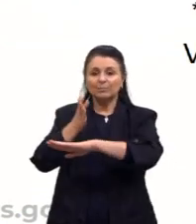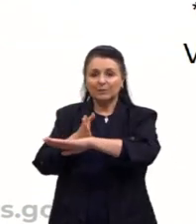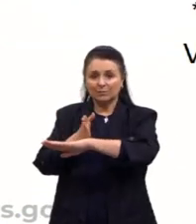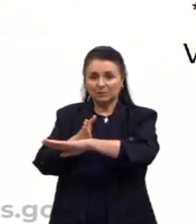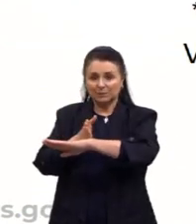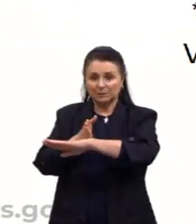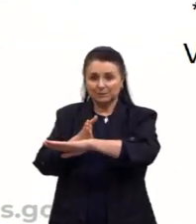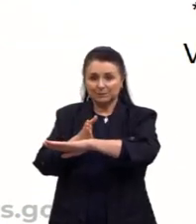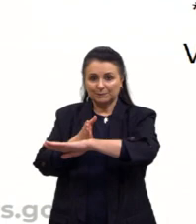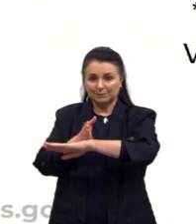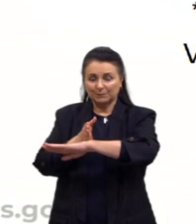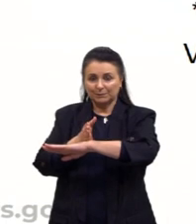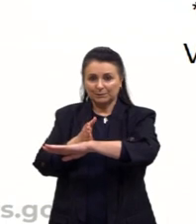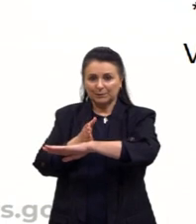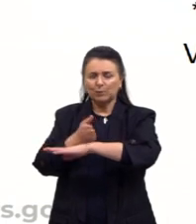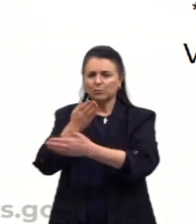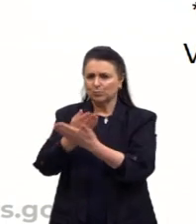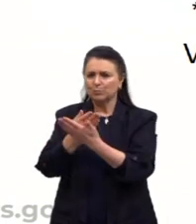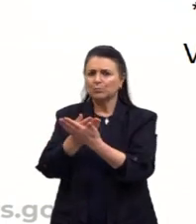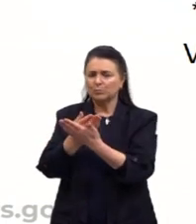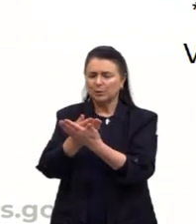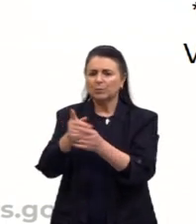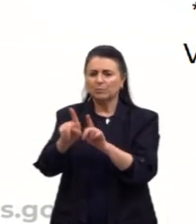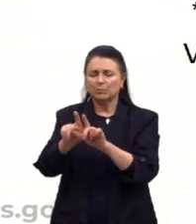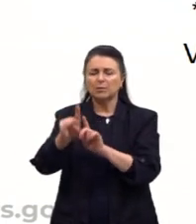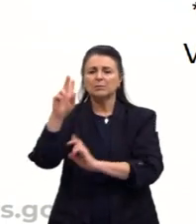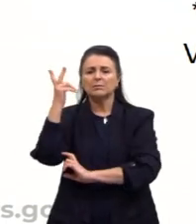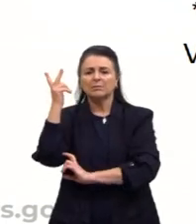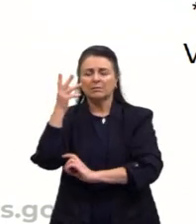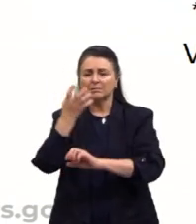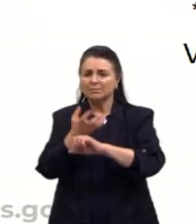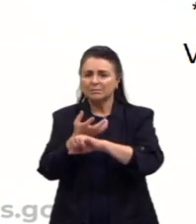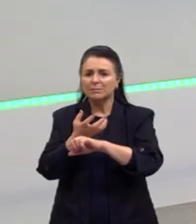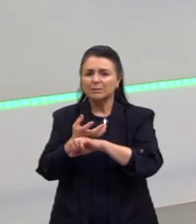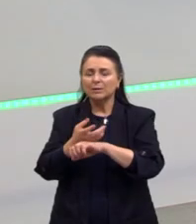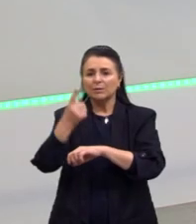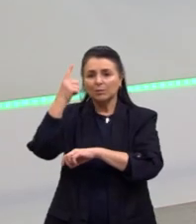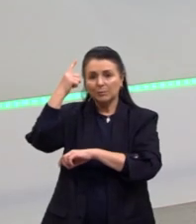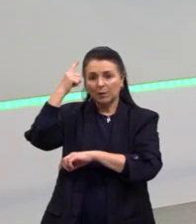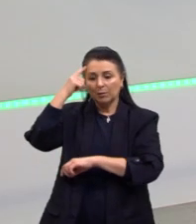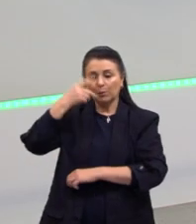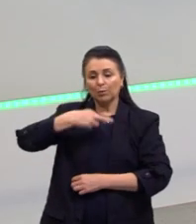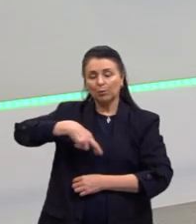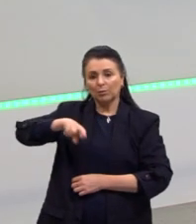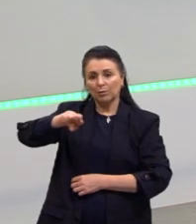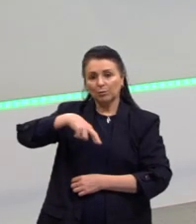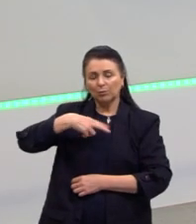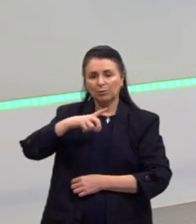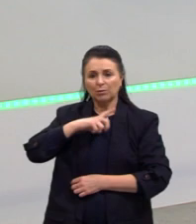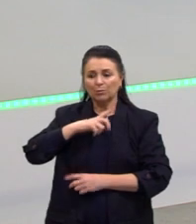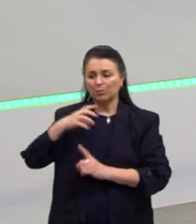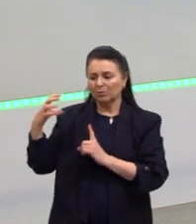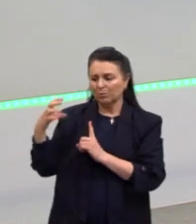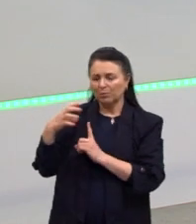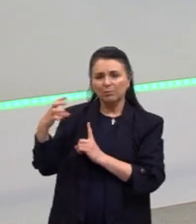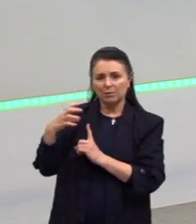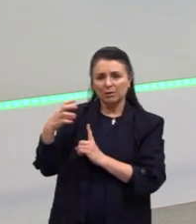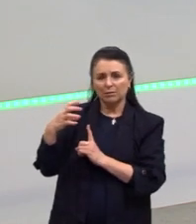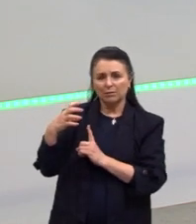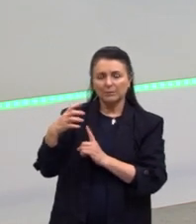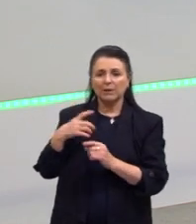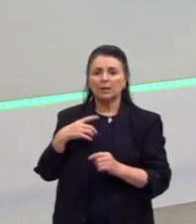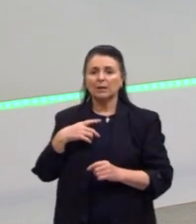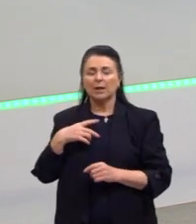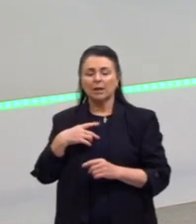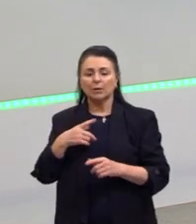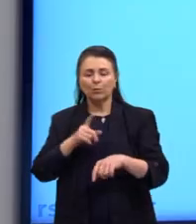aí, como nós também já estudamos, e vocês também já estudaram história, o pensamento religioso é que vai ter muita influência no período medieval. E